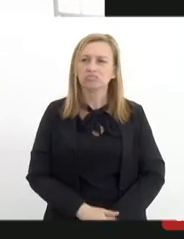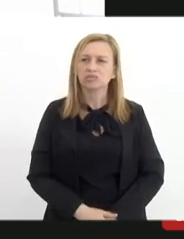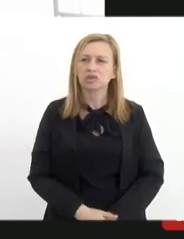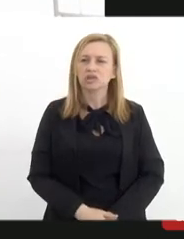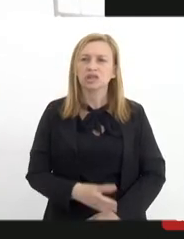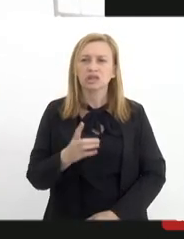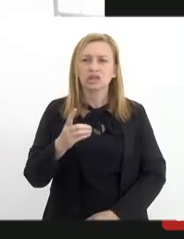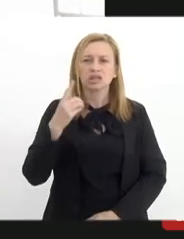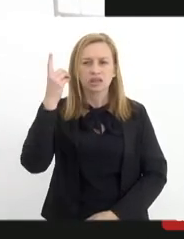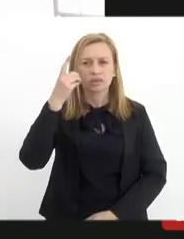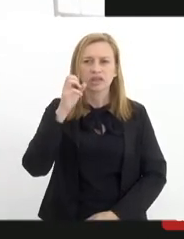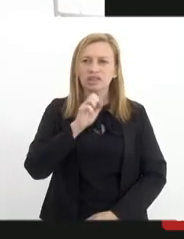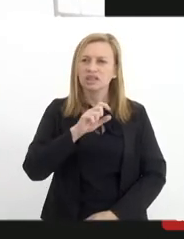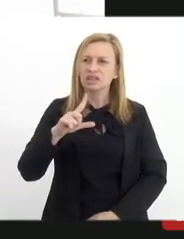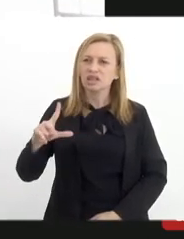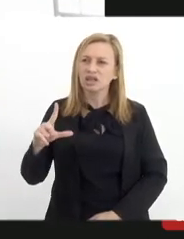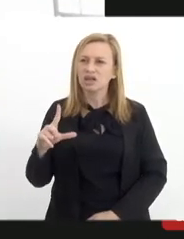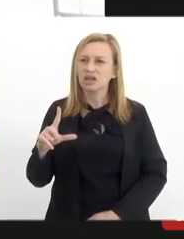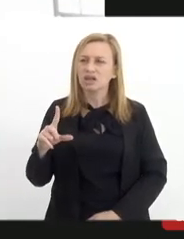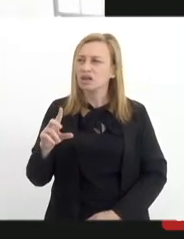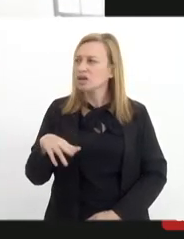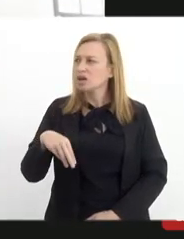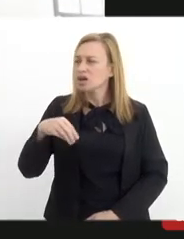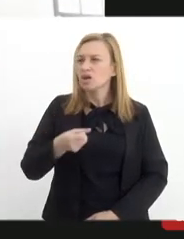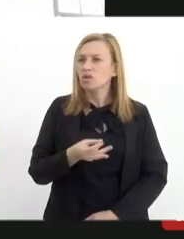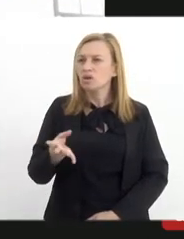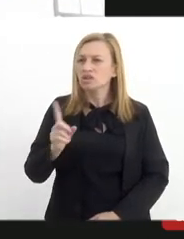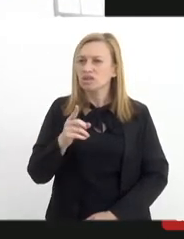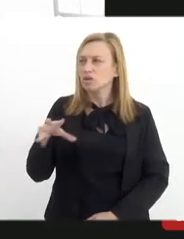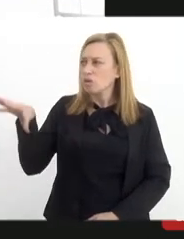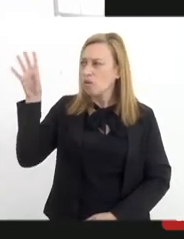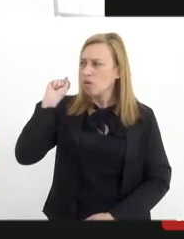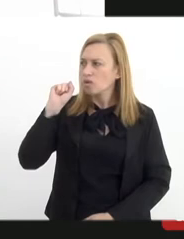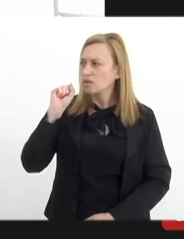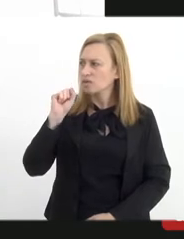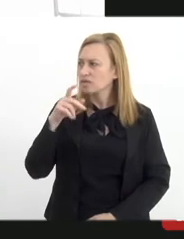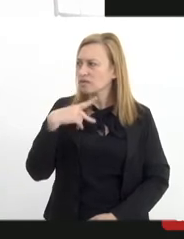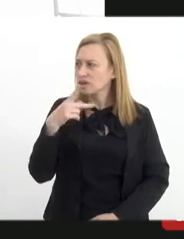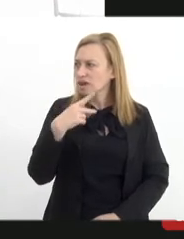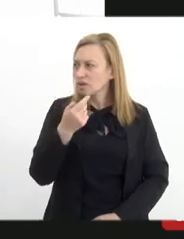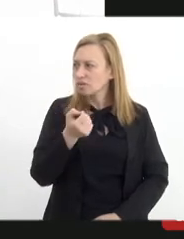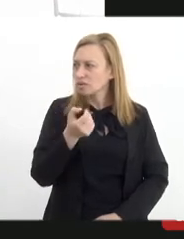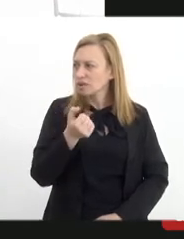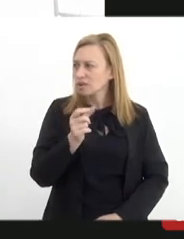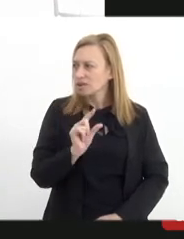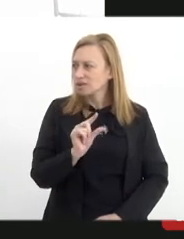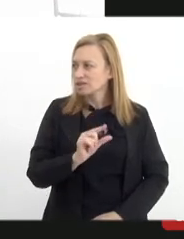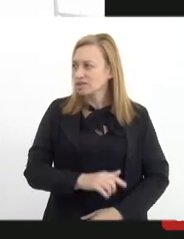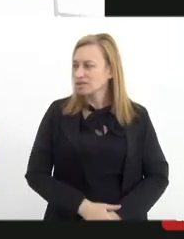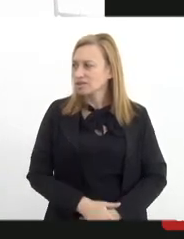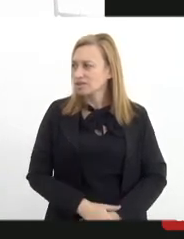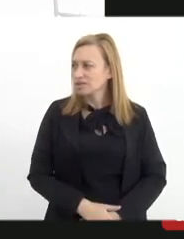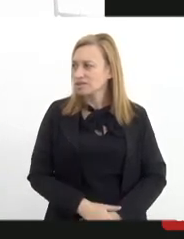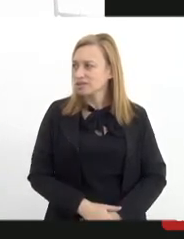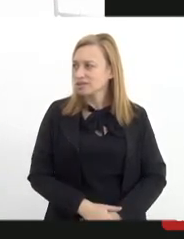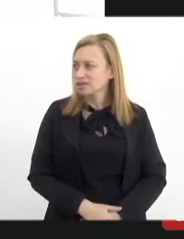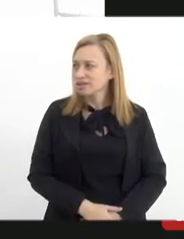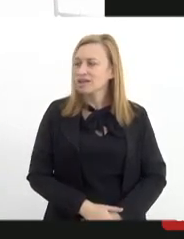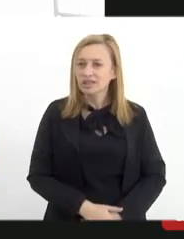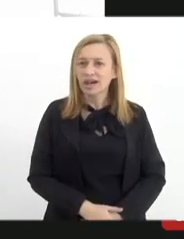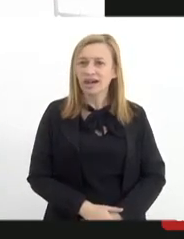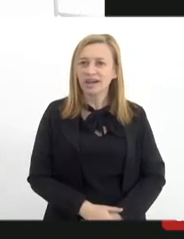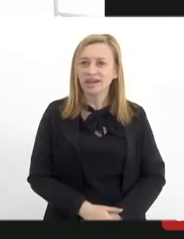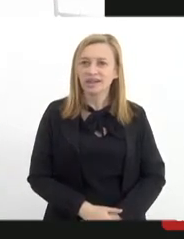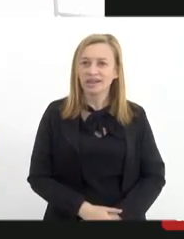Deputado Daniel, enquanto a senhora Sheila não ouve, eu gostaria de ter uma parte aqui pequena. Eu gostaria de falar aqui